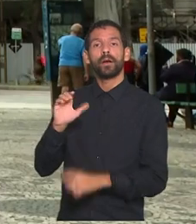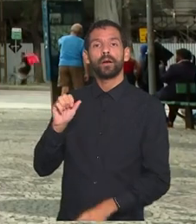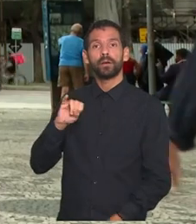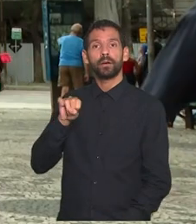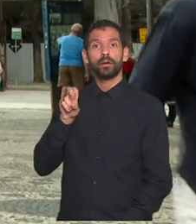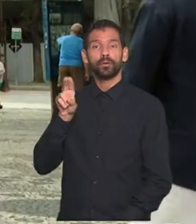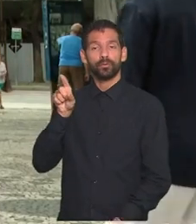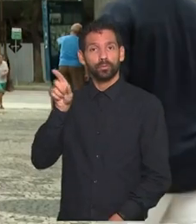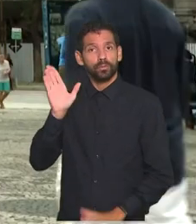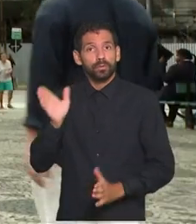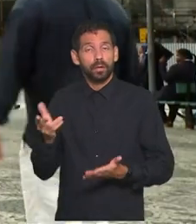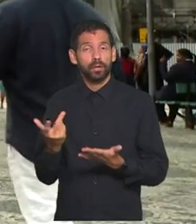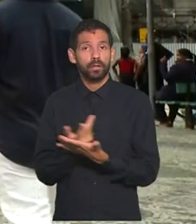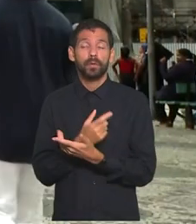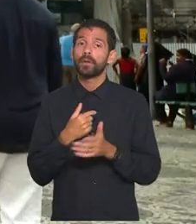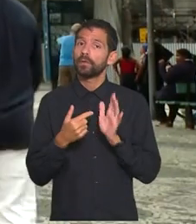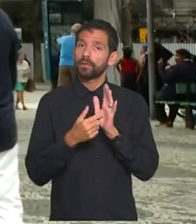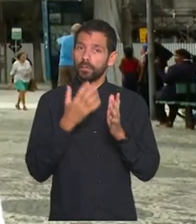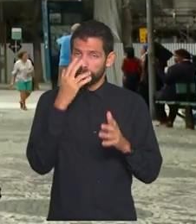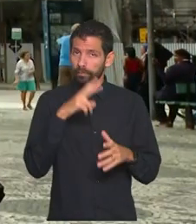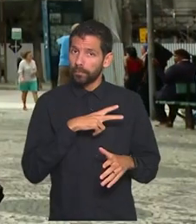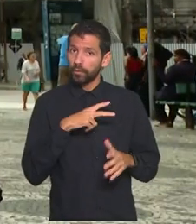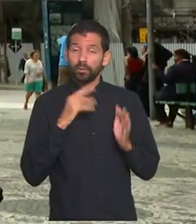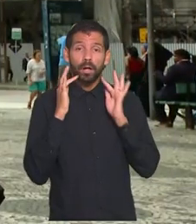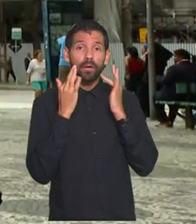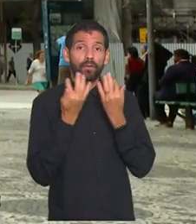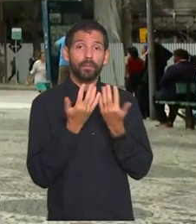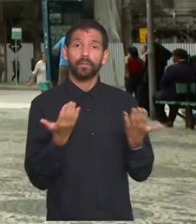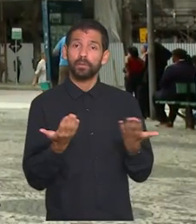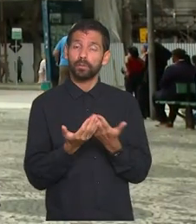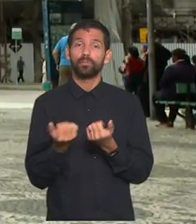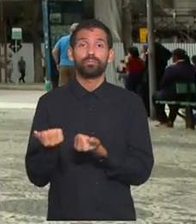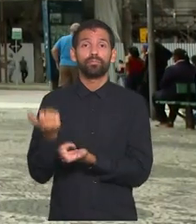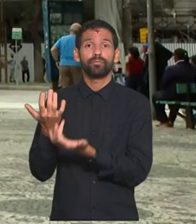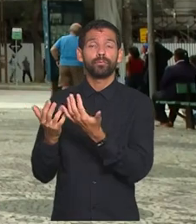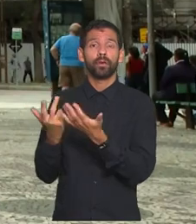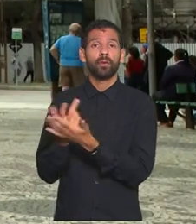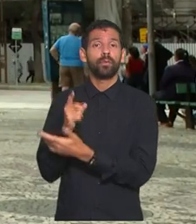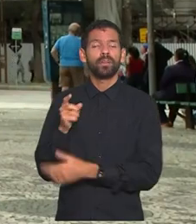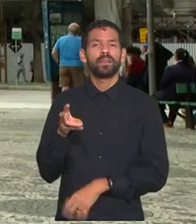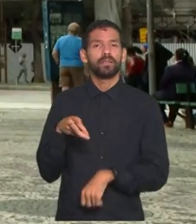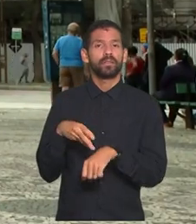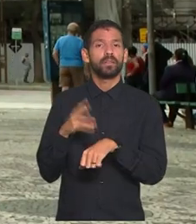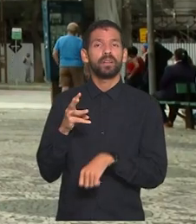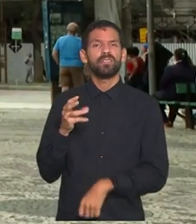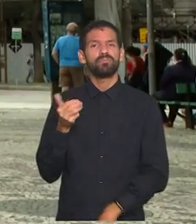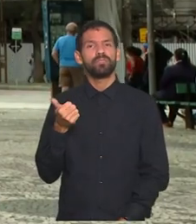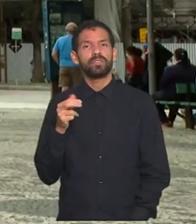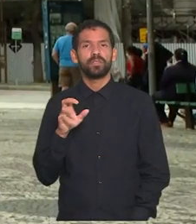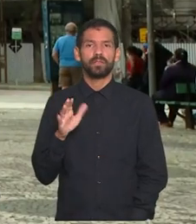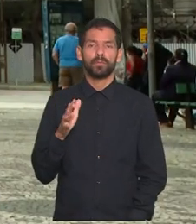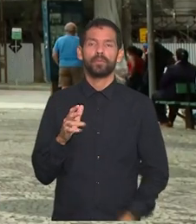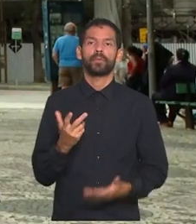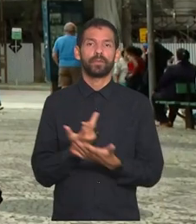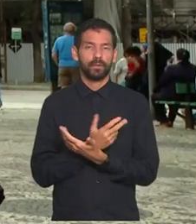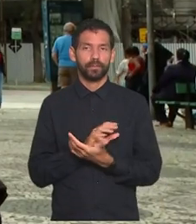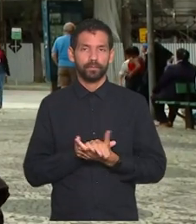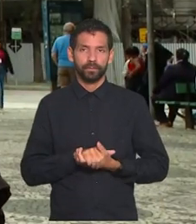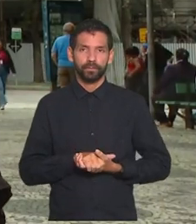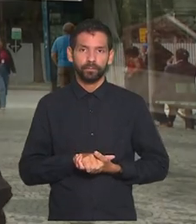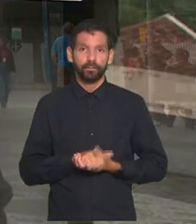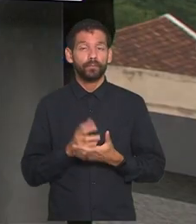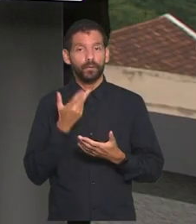Penitência, no Caju, para uma cerimônia restrita à família e a cremação deve acontecer às 3h15 da tarde. Eu volto com você, Flávia.